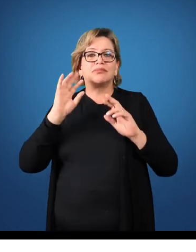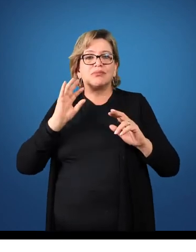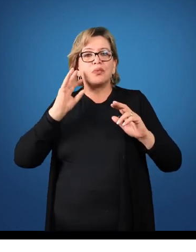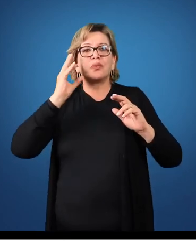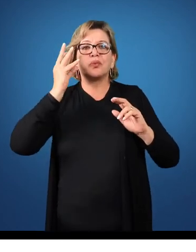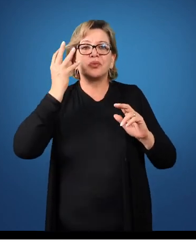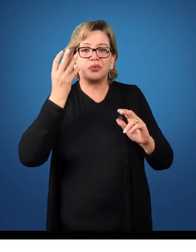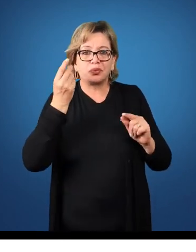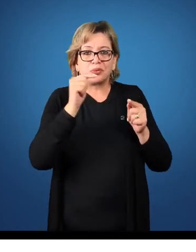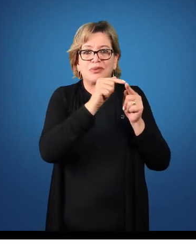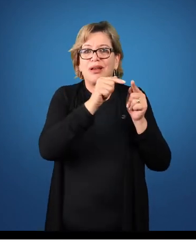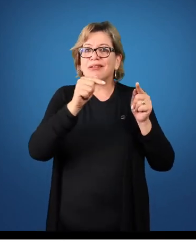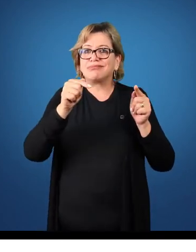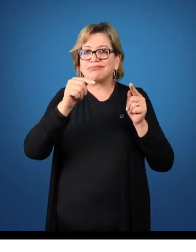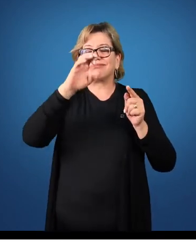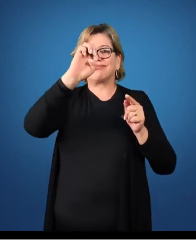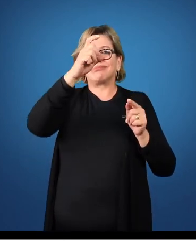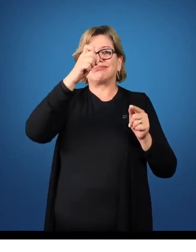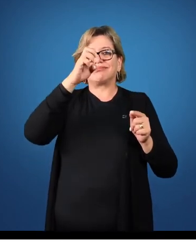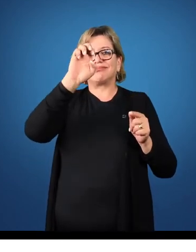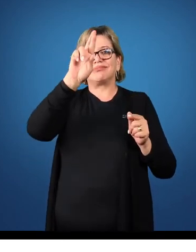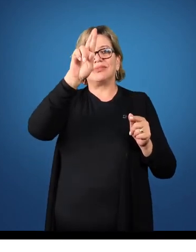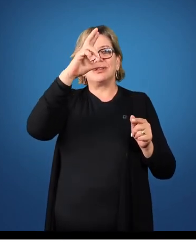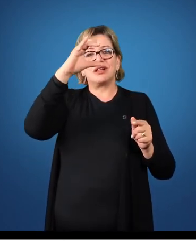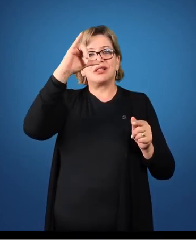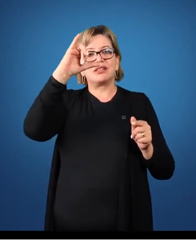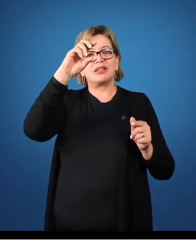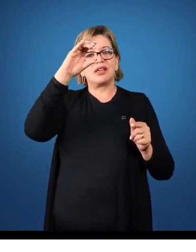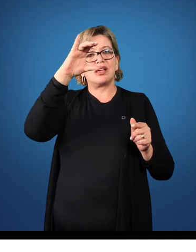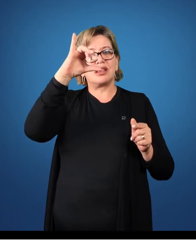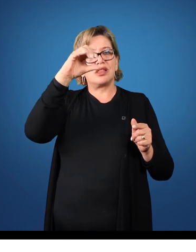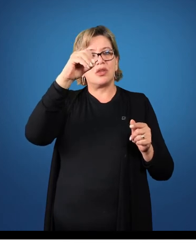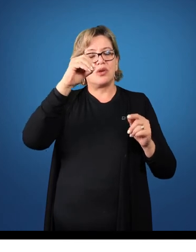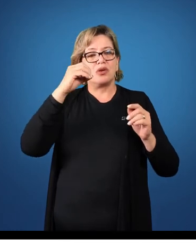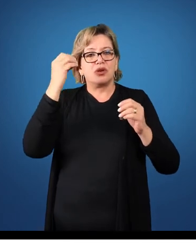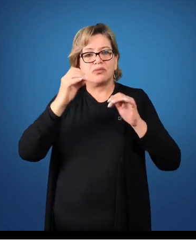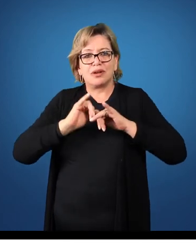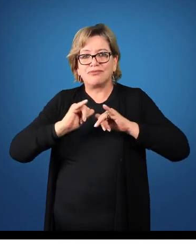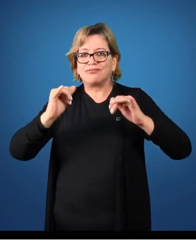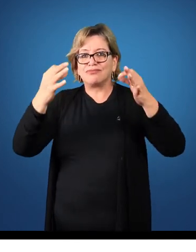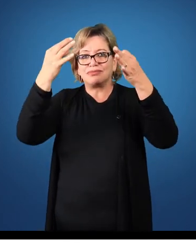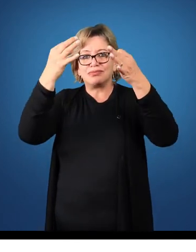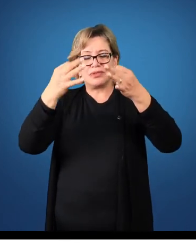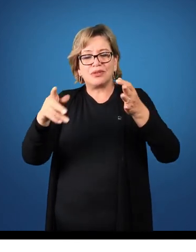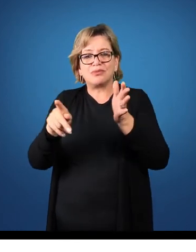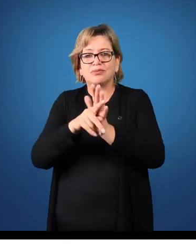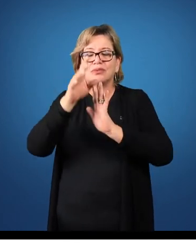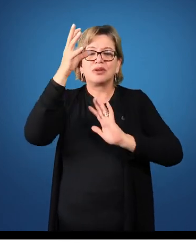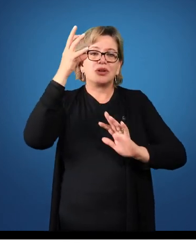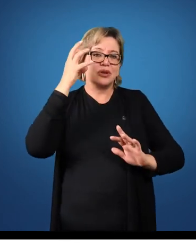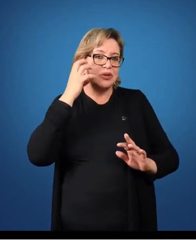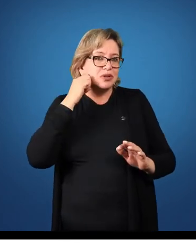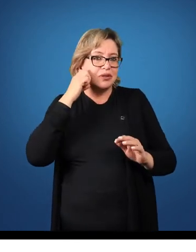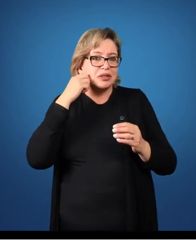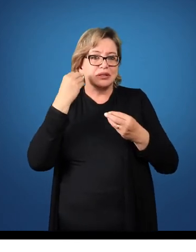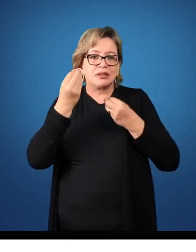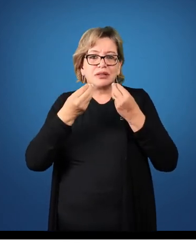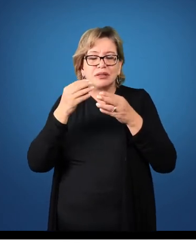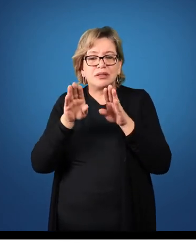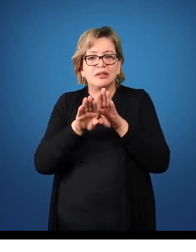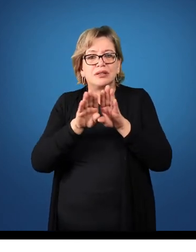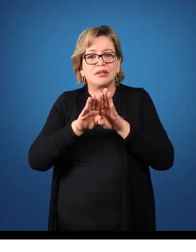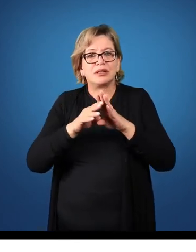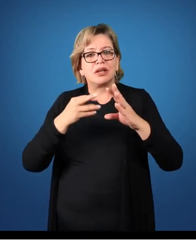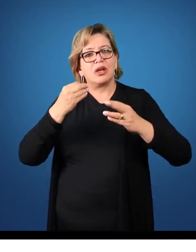contábeis como base, uma informação correta sobre o lucro, sobre o desempenho